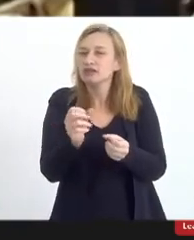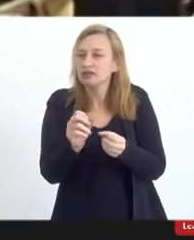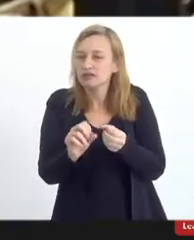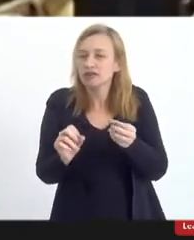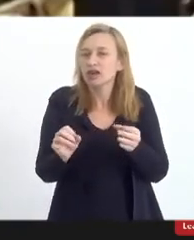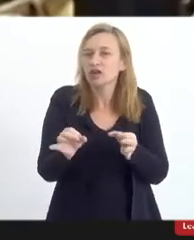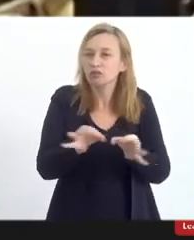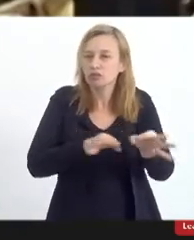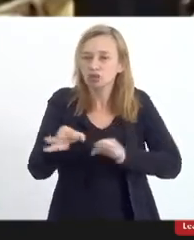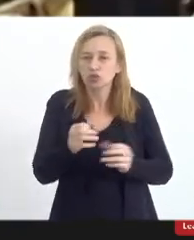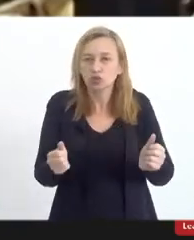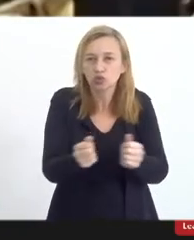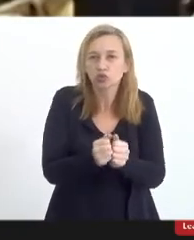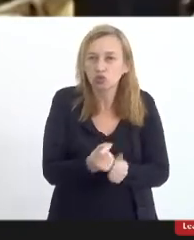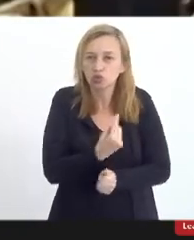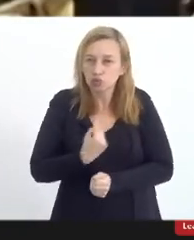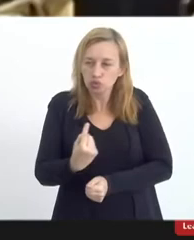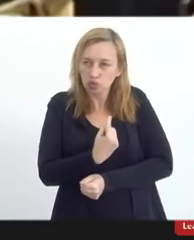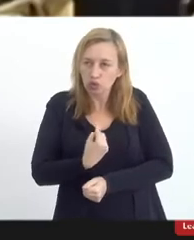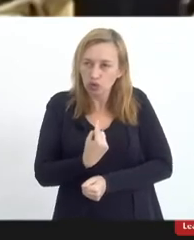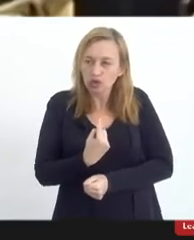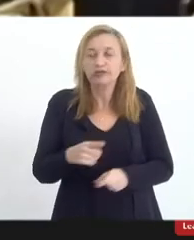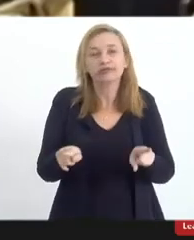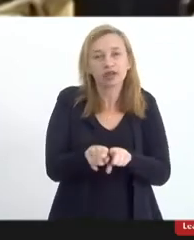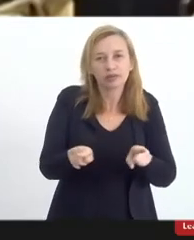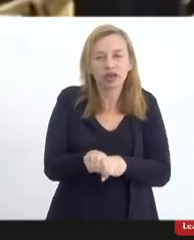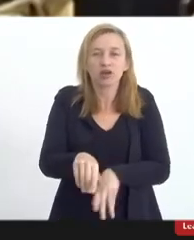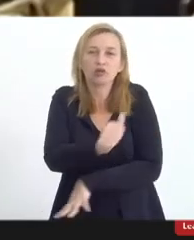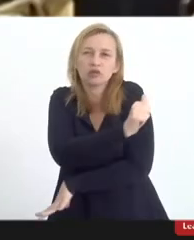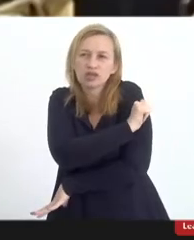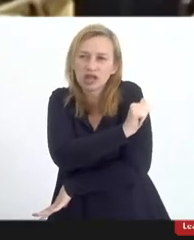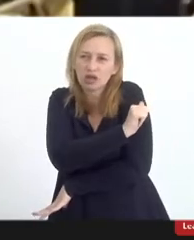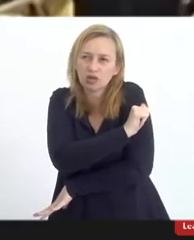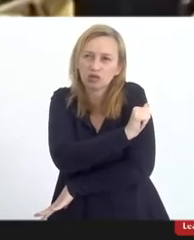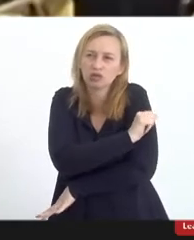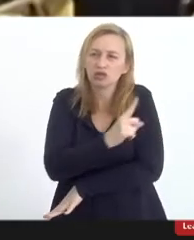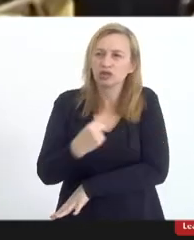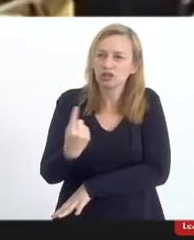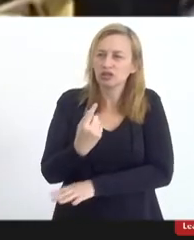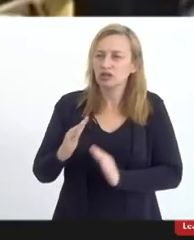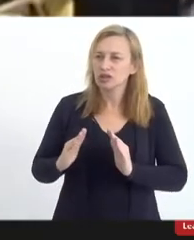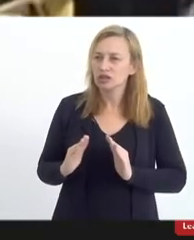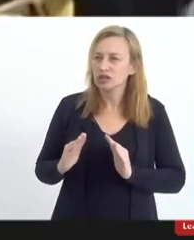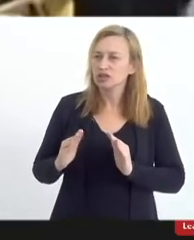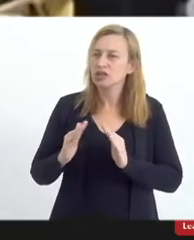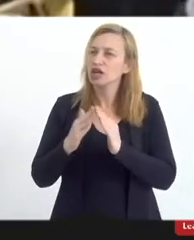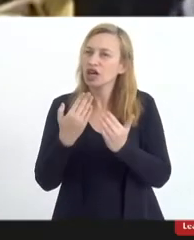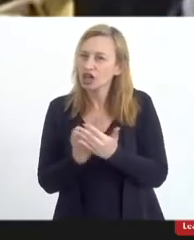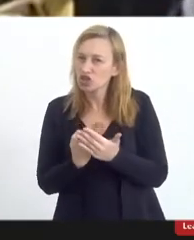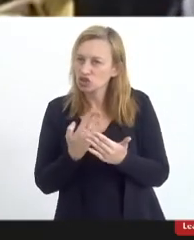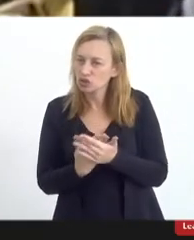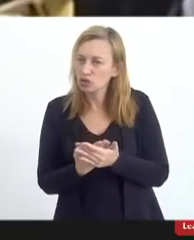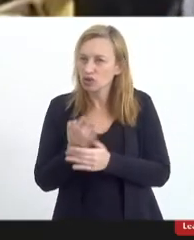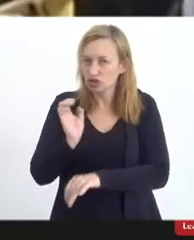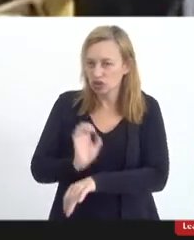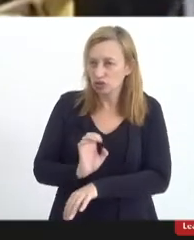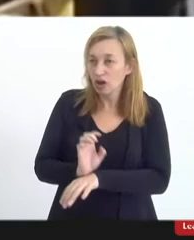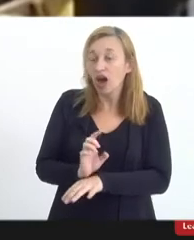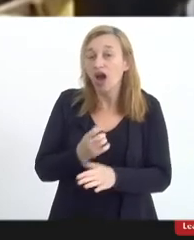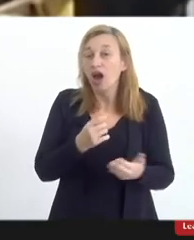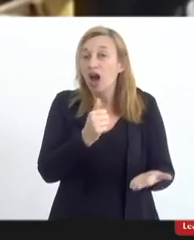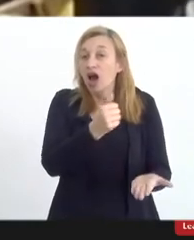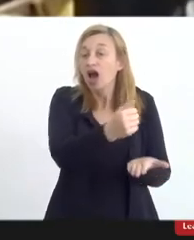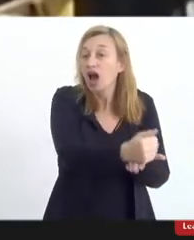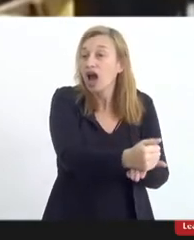junto com a gente e junto com os alunos da nossa rede estadual. Os alunos, eles nos ajudaram